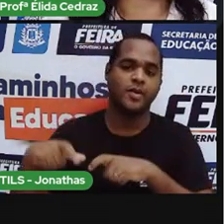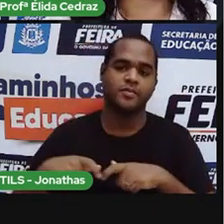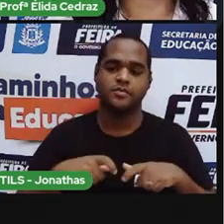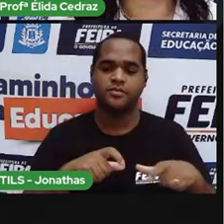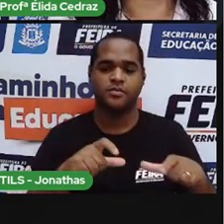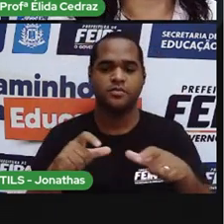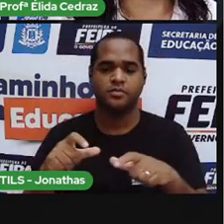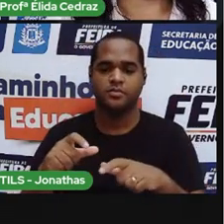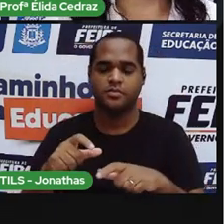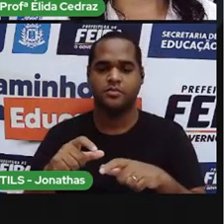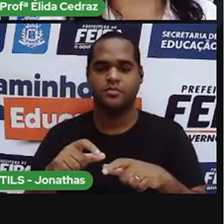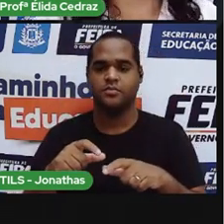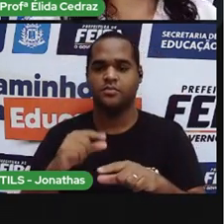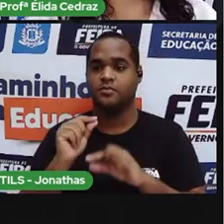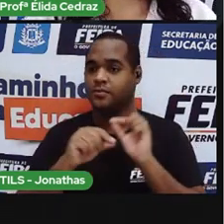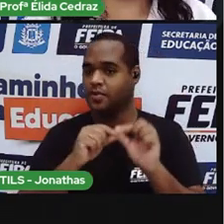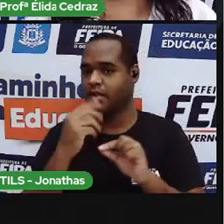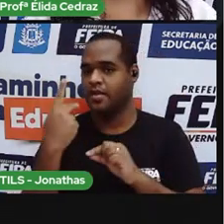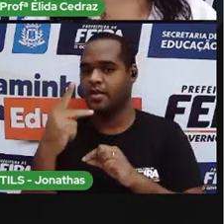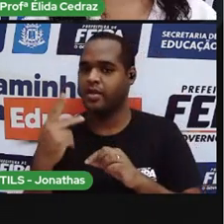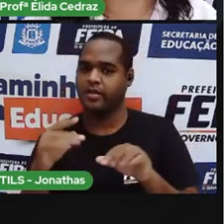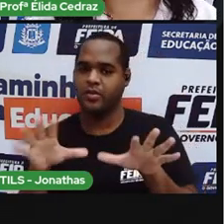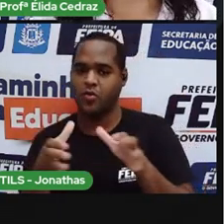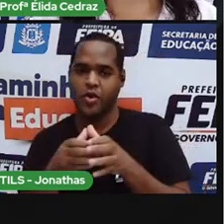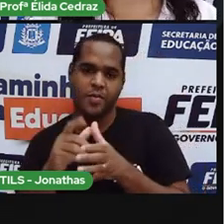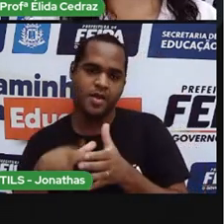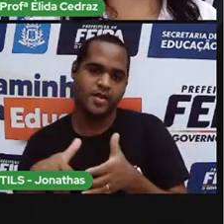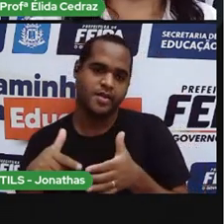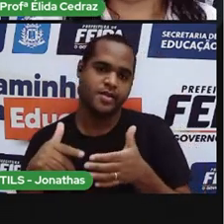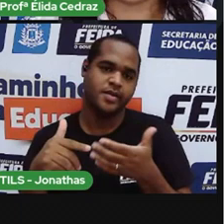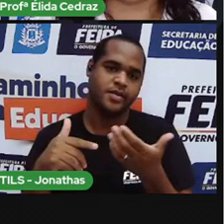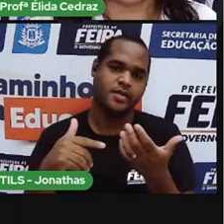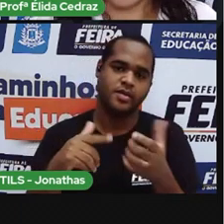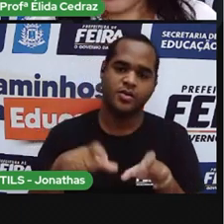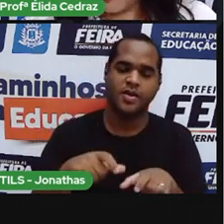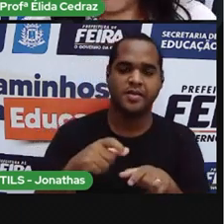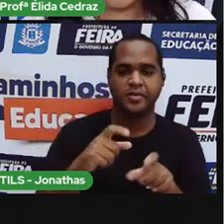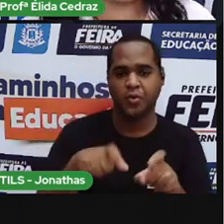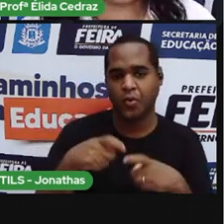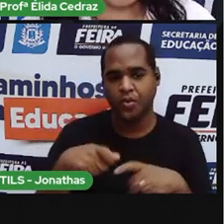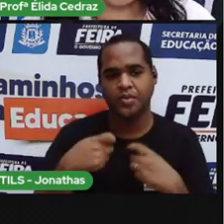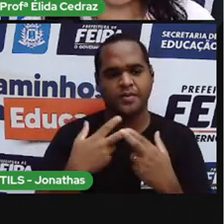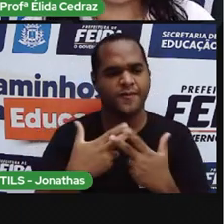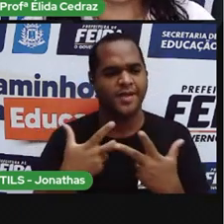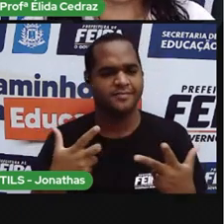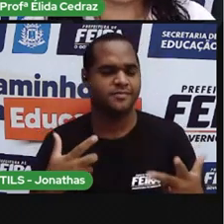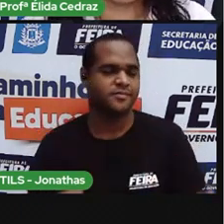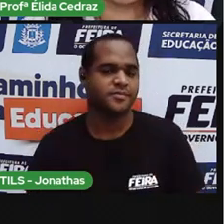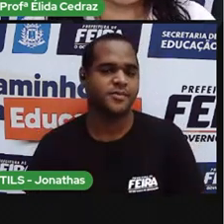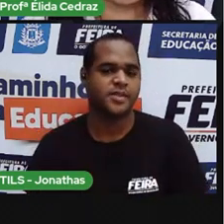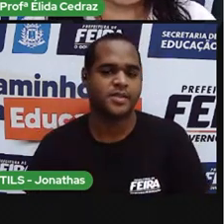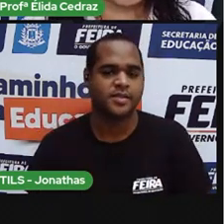que trabalha lá no campo, no sítio, na roça, na fazenda? Vamos ver?